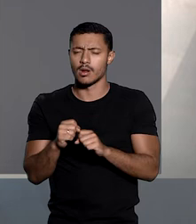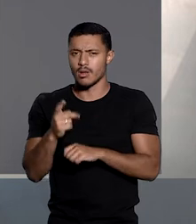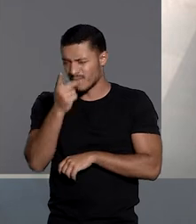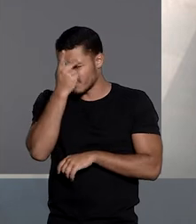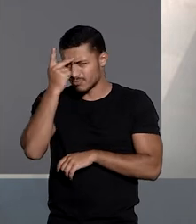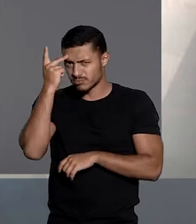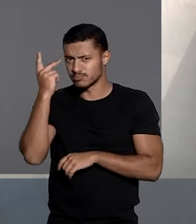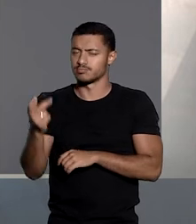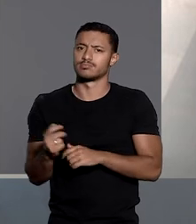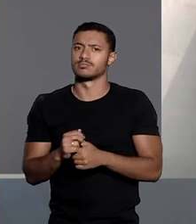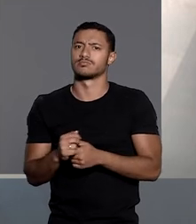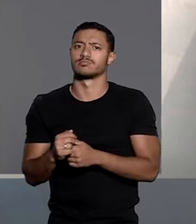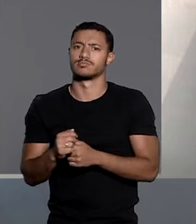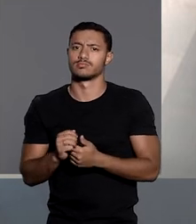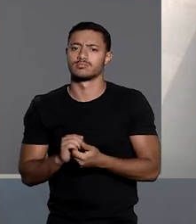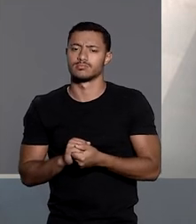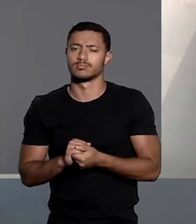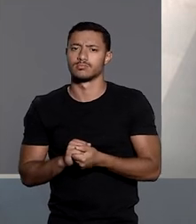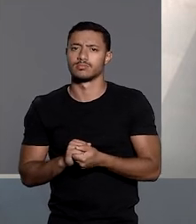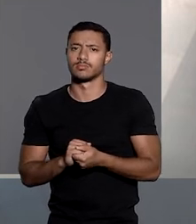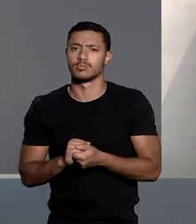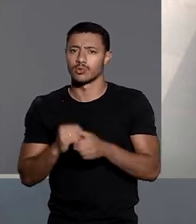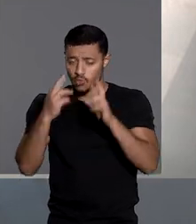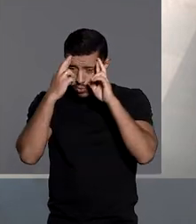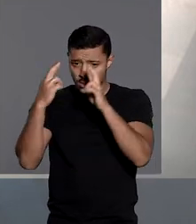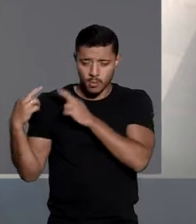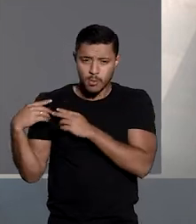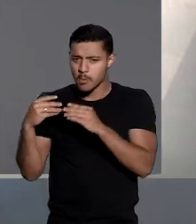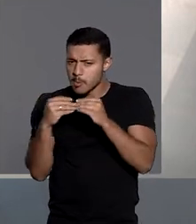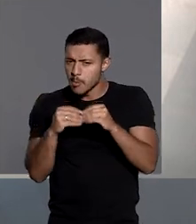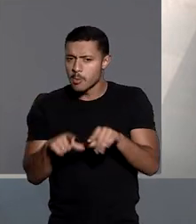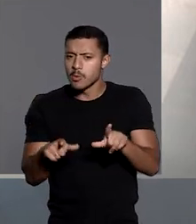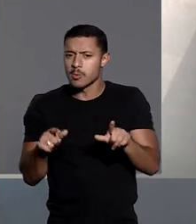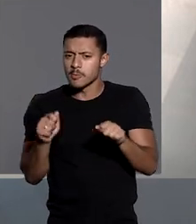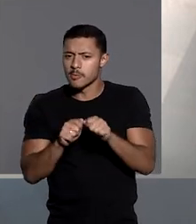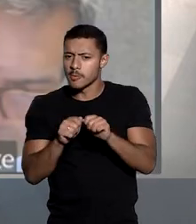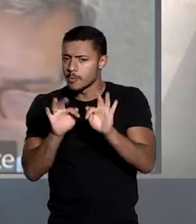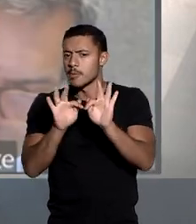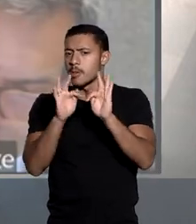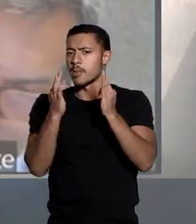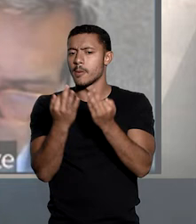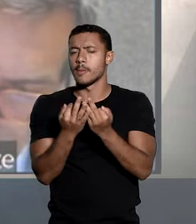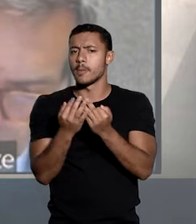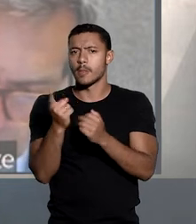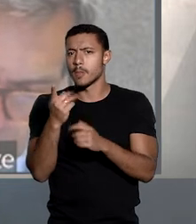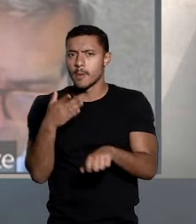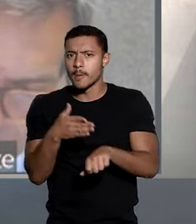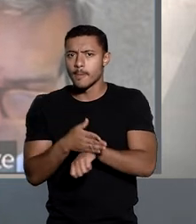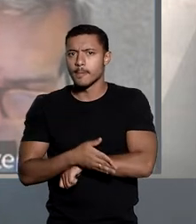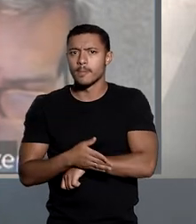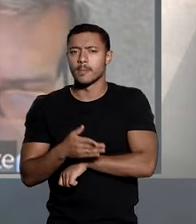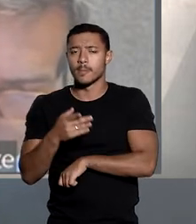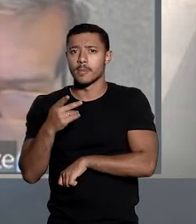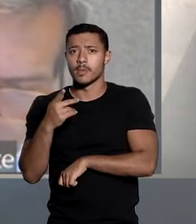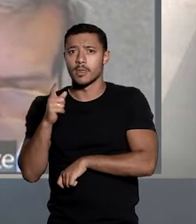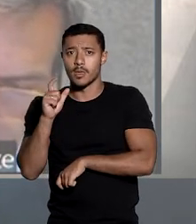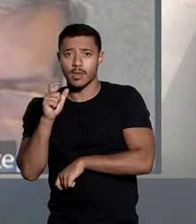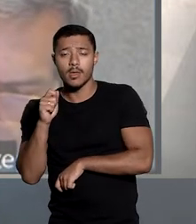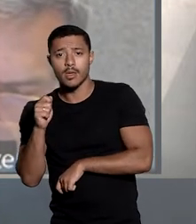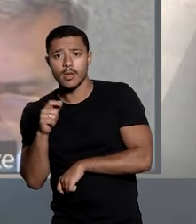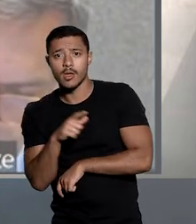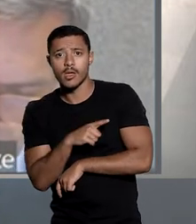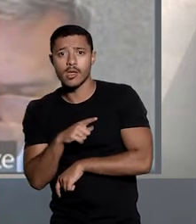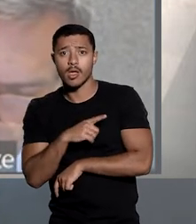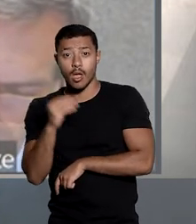integrantes da cadeia de consumo são responsáveis pelos danos gerados ao consumidor, não cabendo a alegação de que o fato se